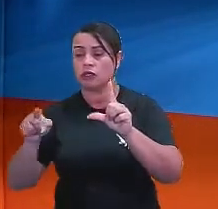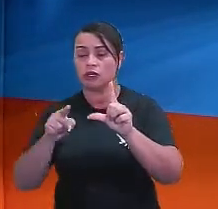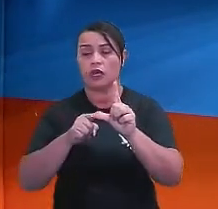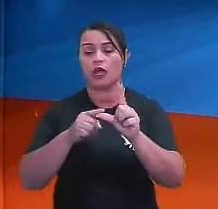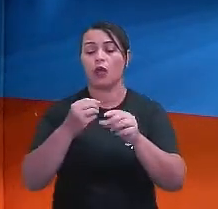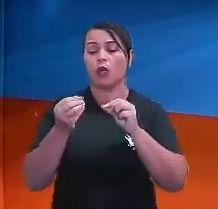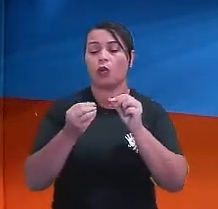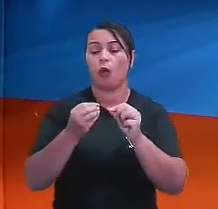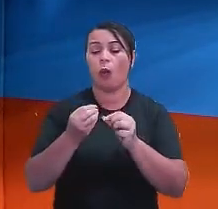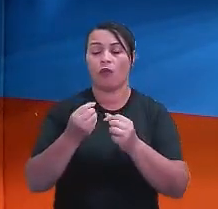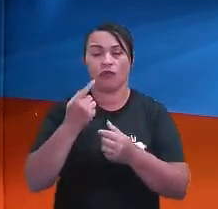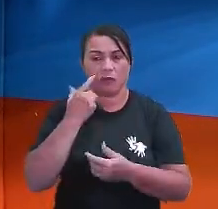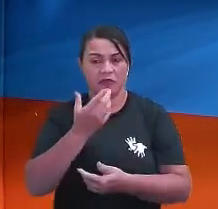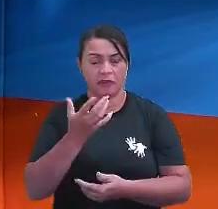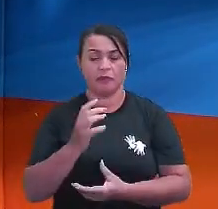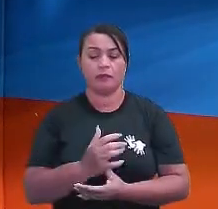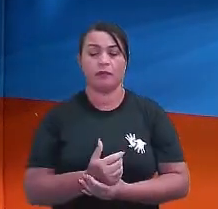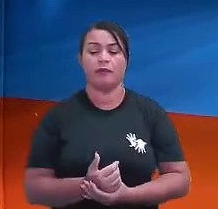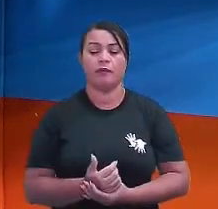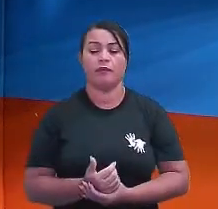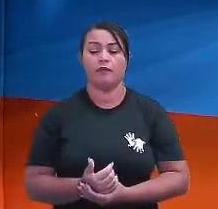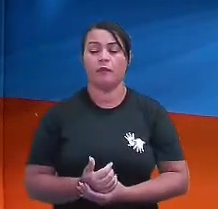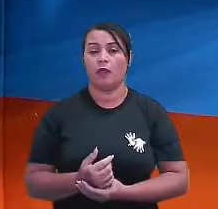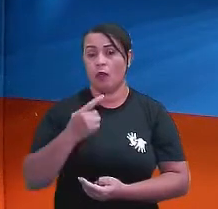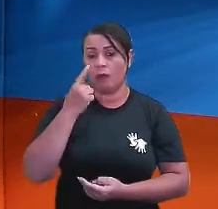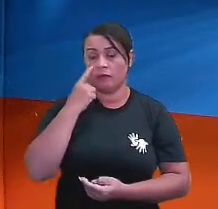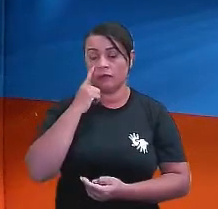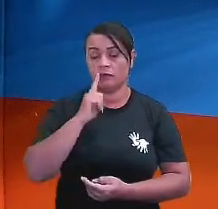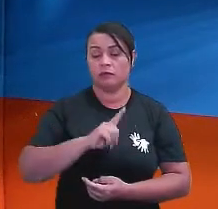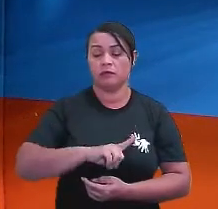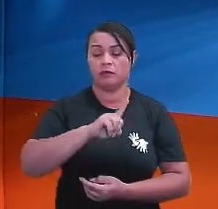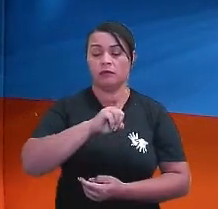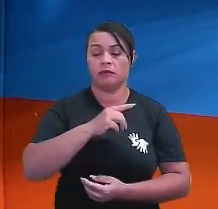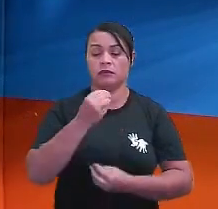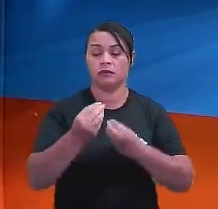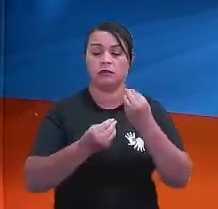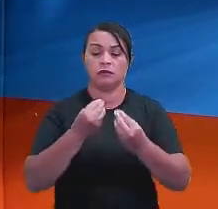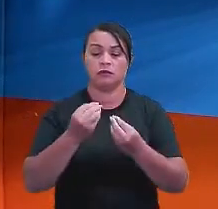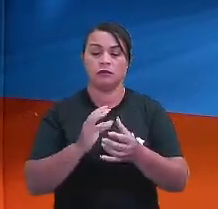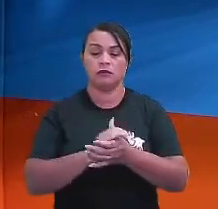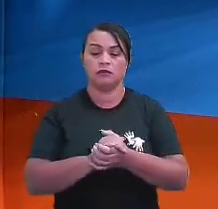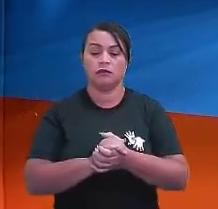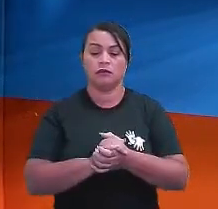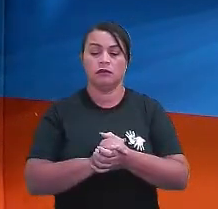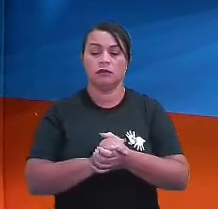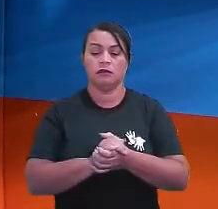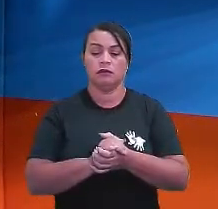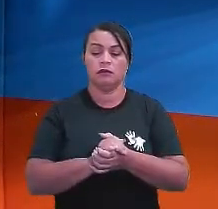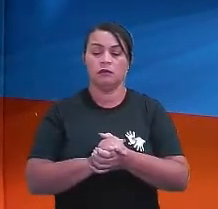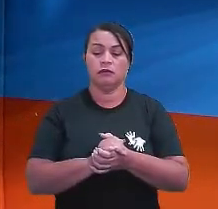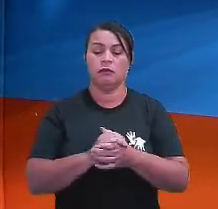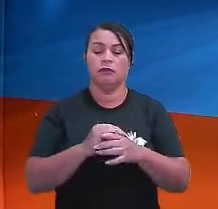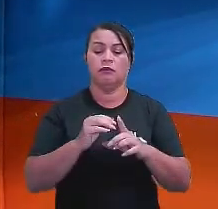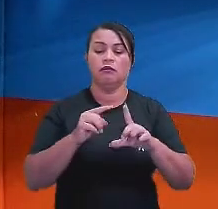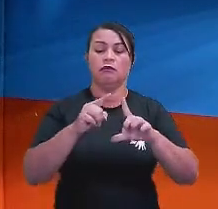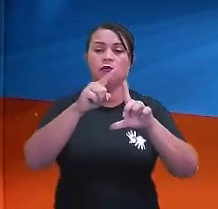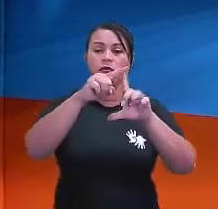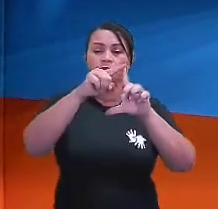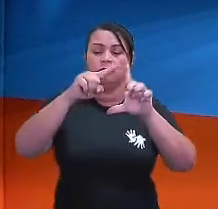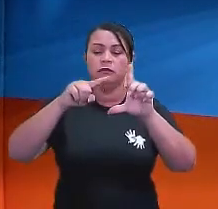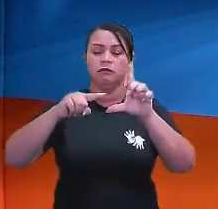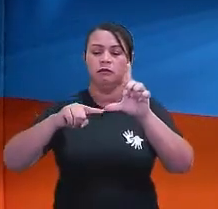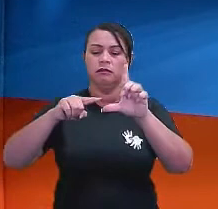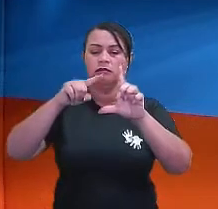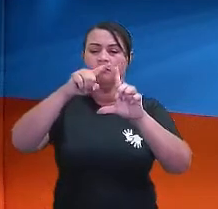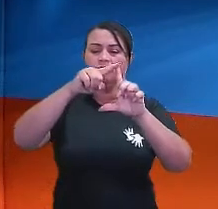situações que envolvem triângulos. Veja abaixo um exemplo em que se aplica o Teorema. Então, eu tenho aqui, ó, um triângulo em que